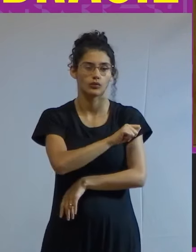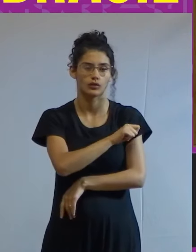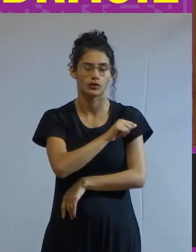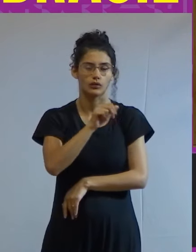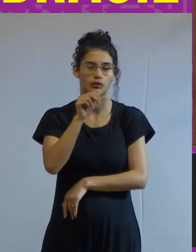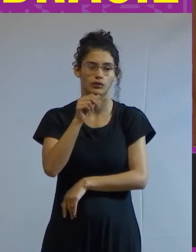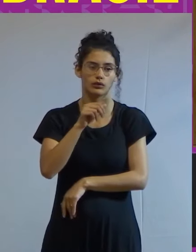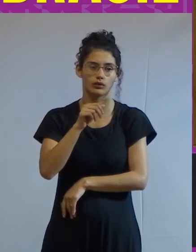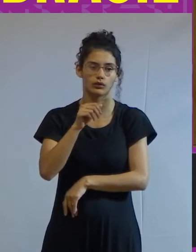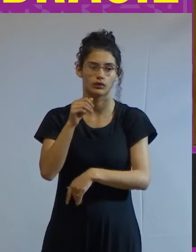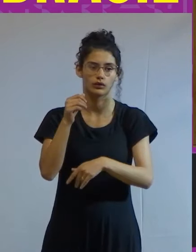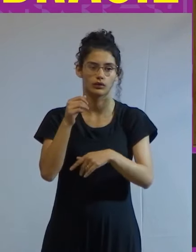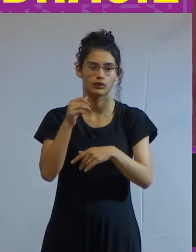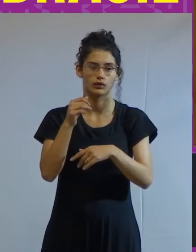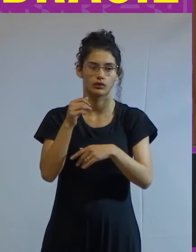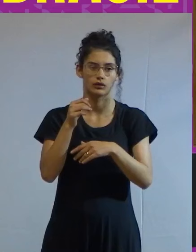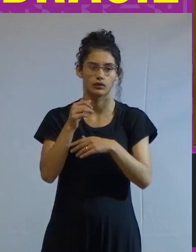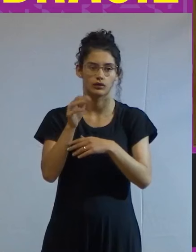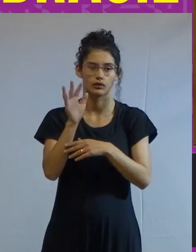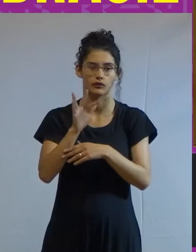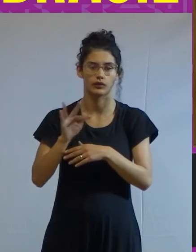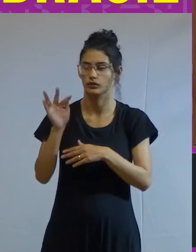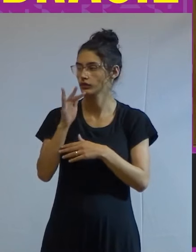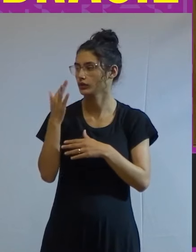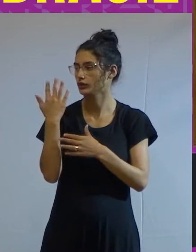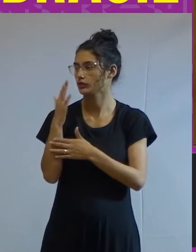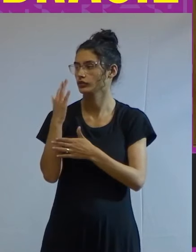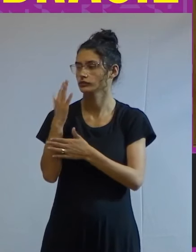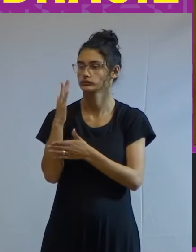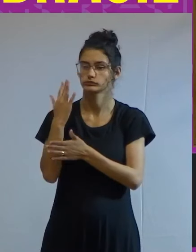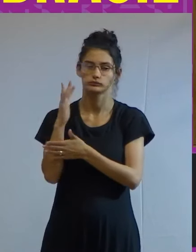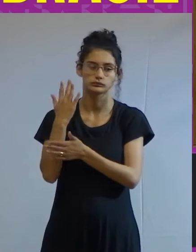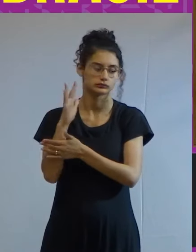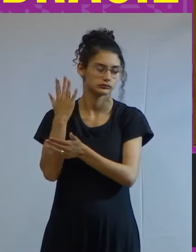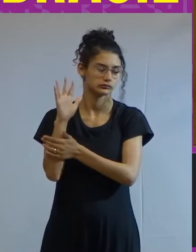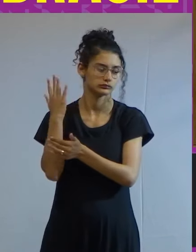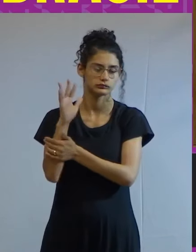universidade para voltar para